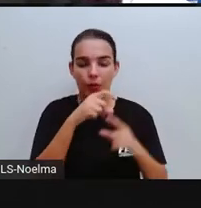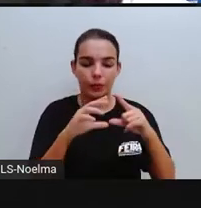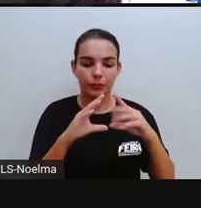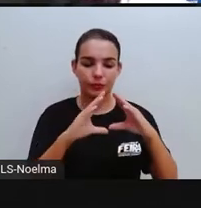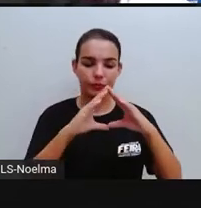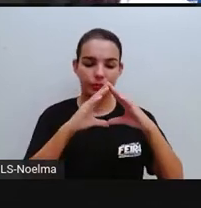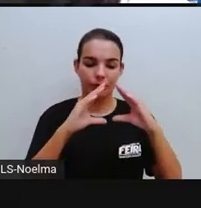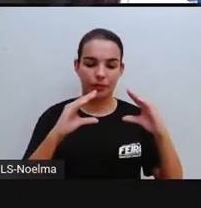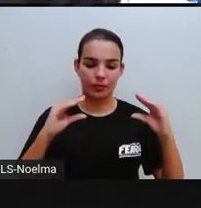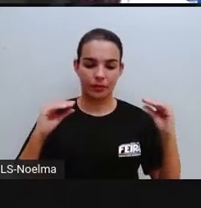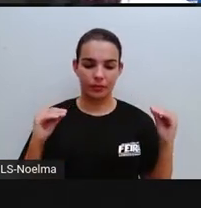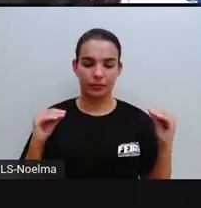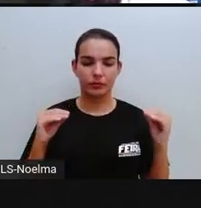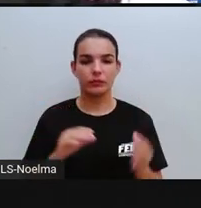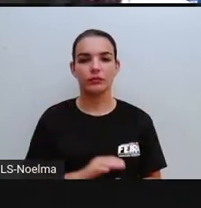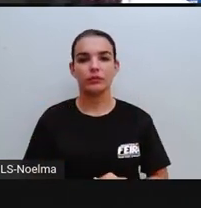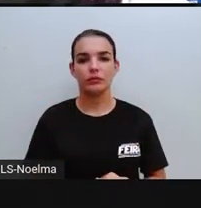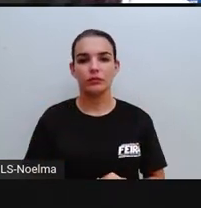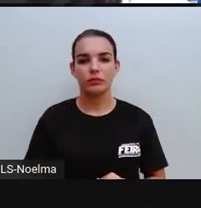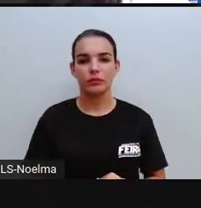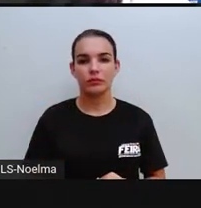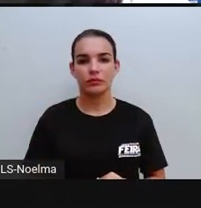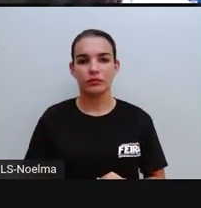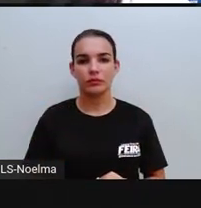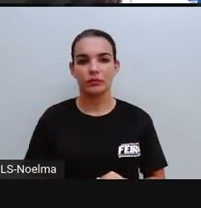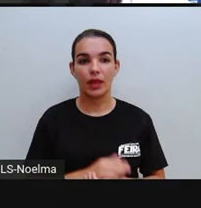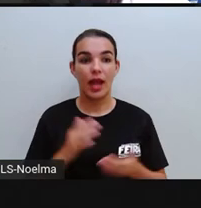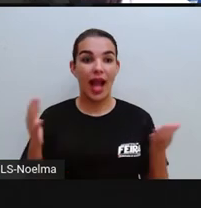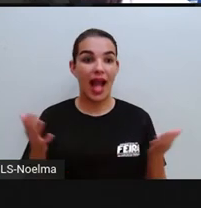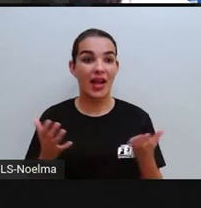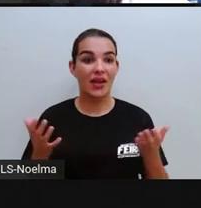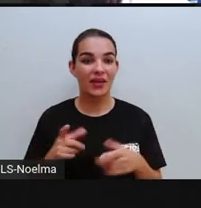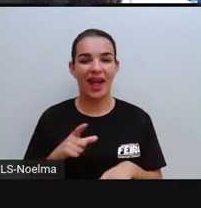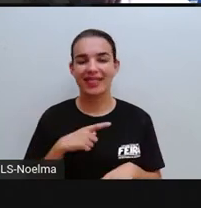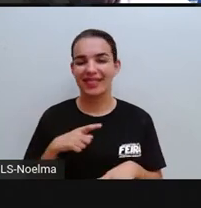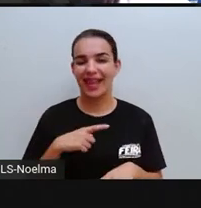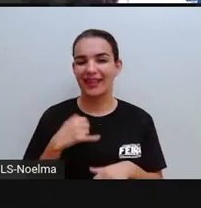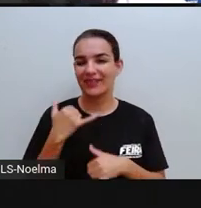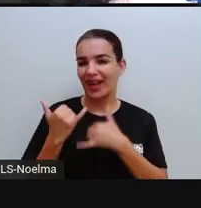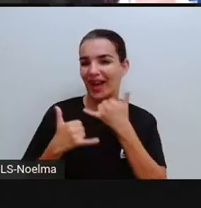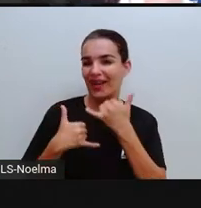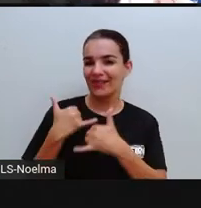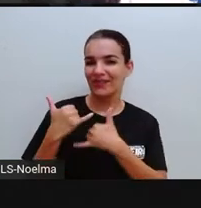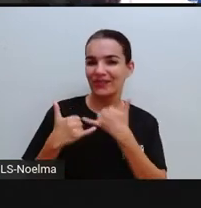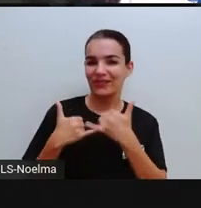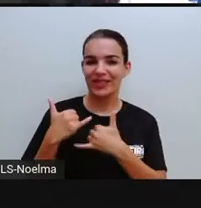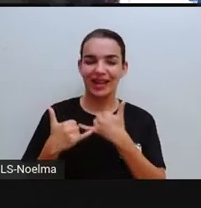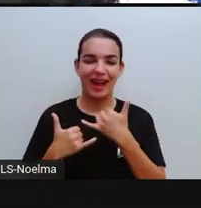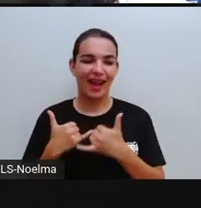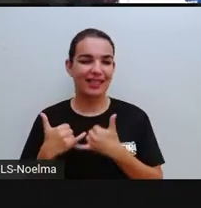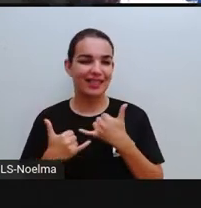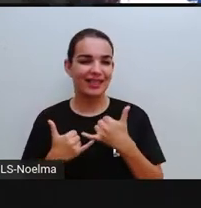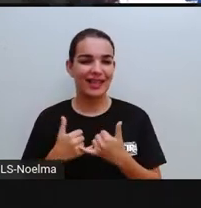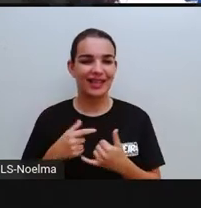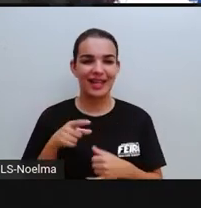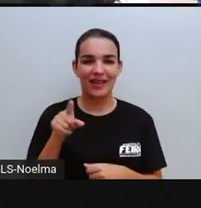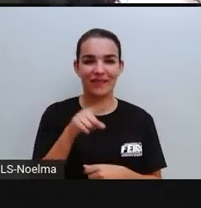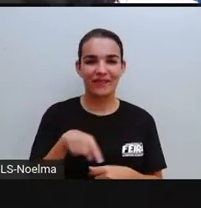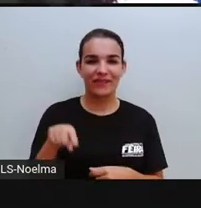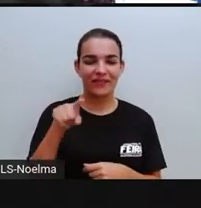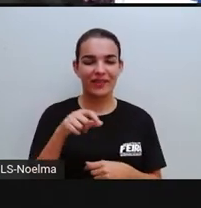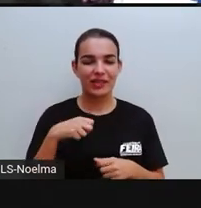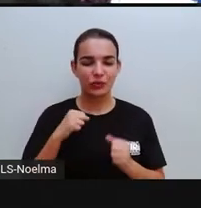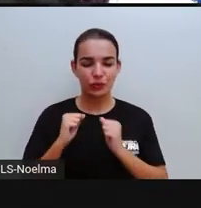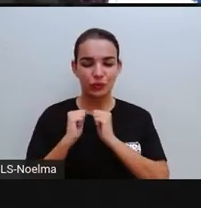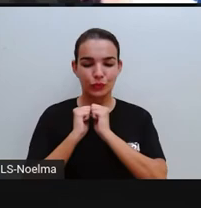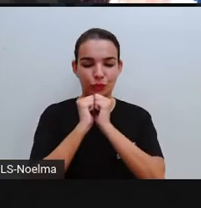pirâmide, certo? E a Pró trouxe, ó, um joguinho para a gente brincar um